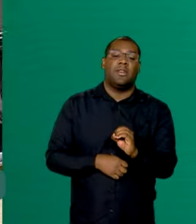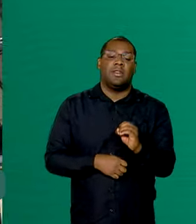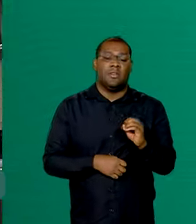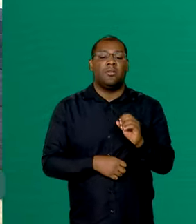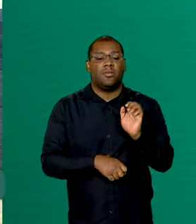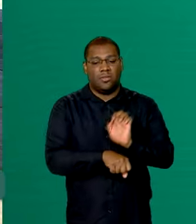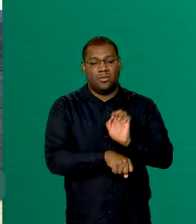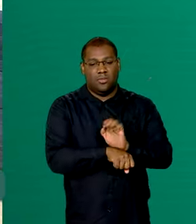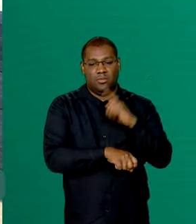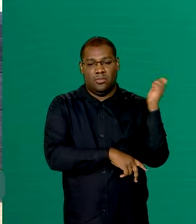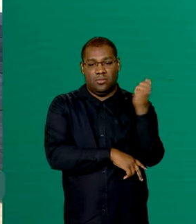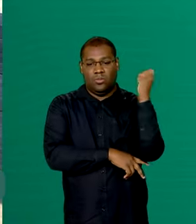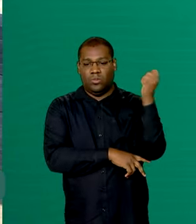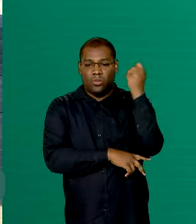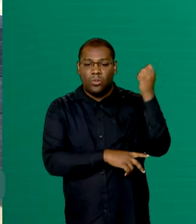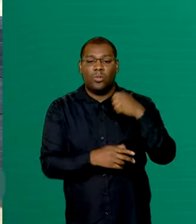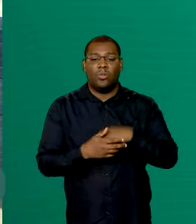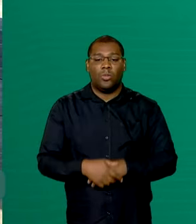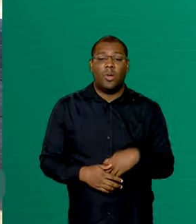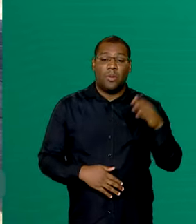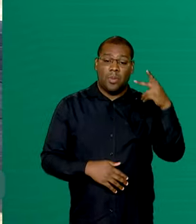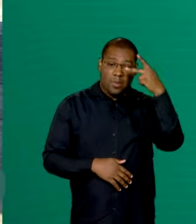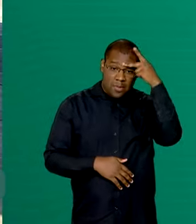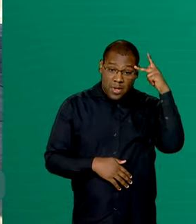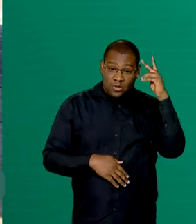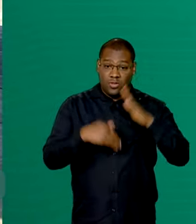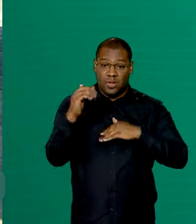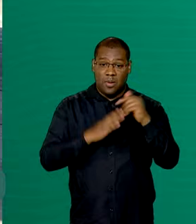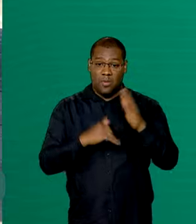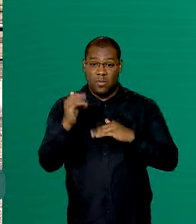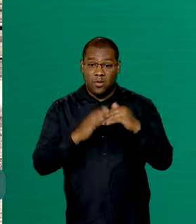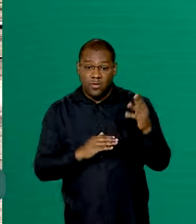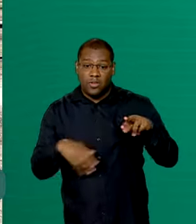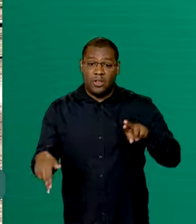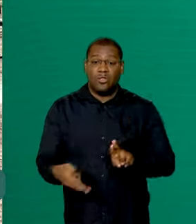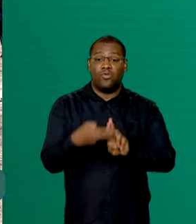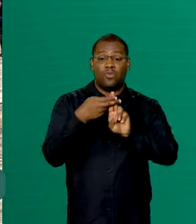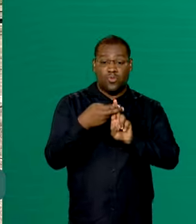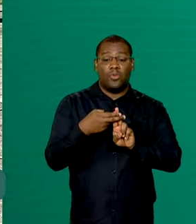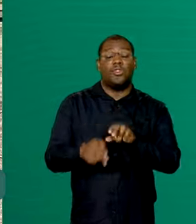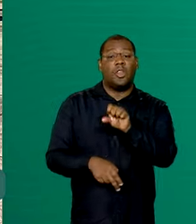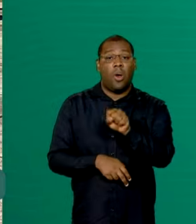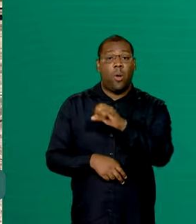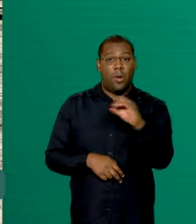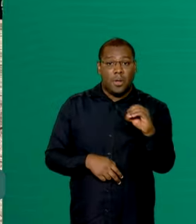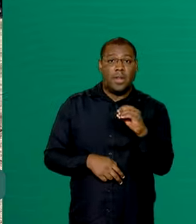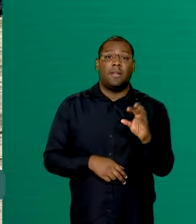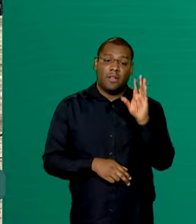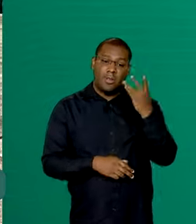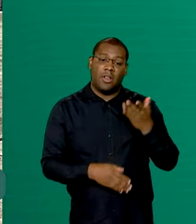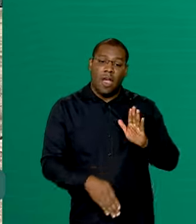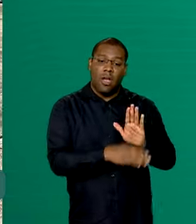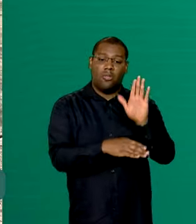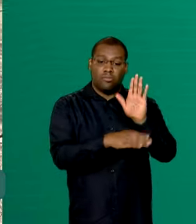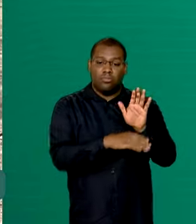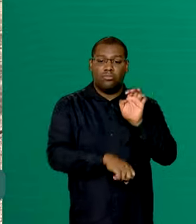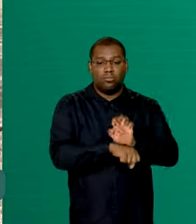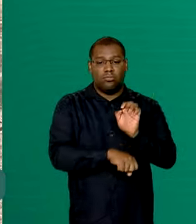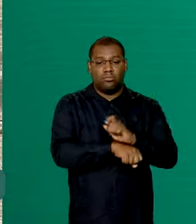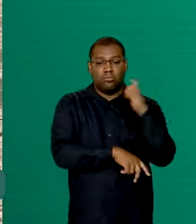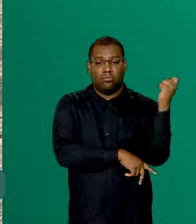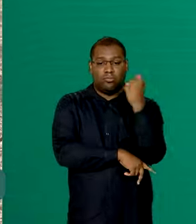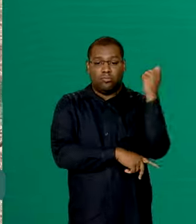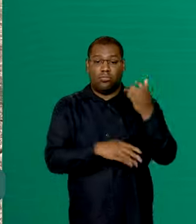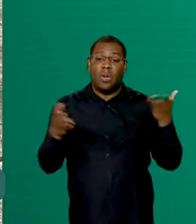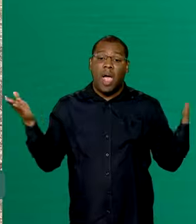Grande do Sul. Mais de 80 profissionais da Força Nacional do SUS atuam no Estado. Segundo o governo federal, o foco